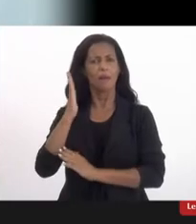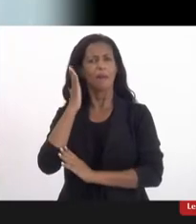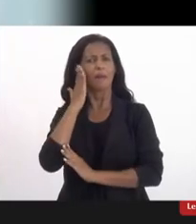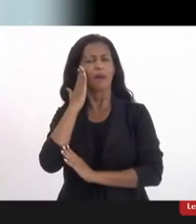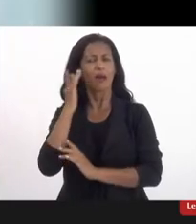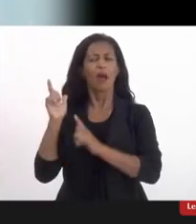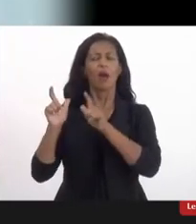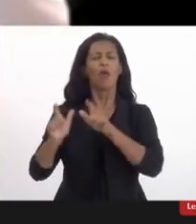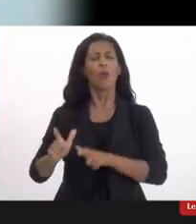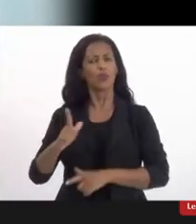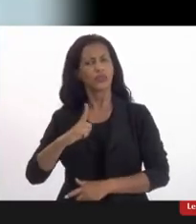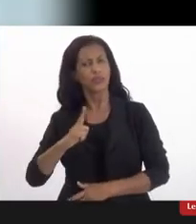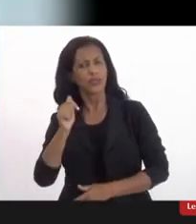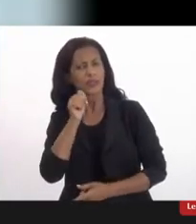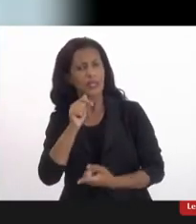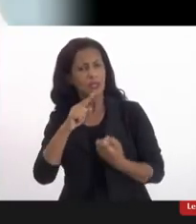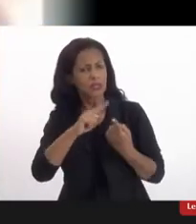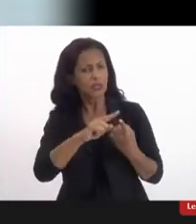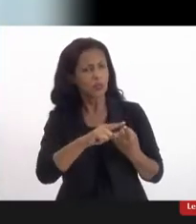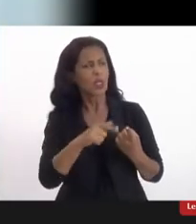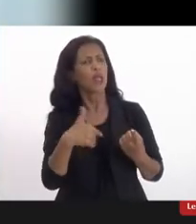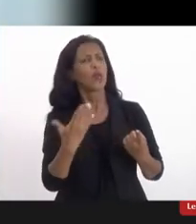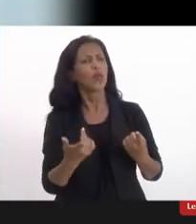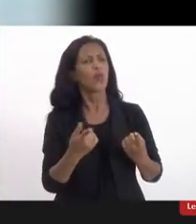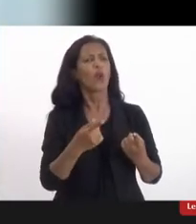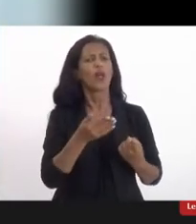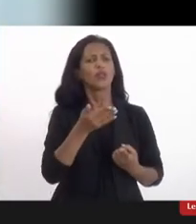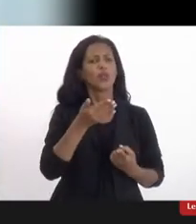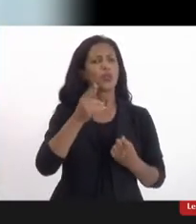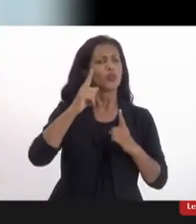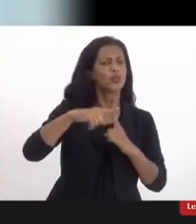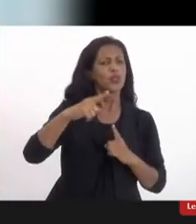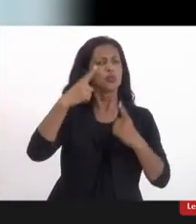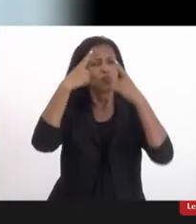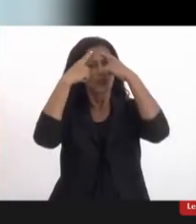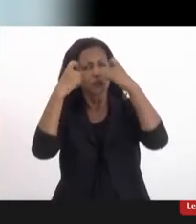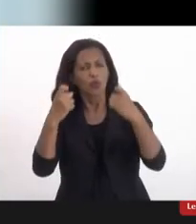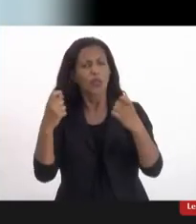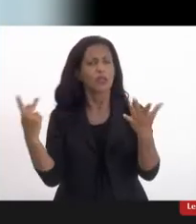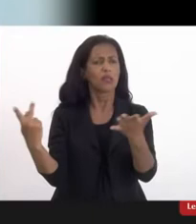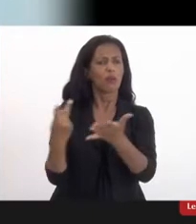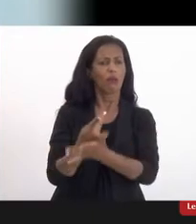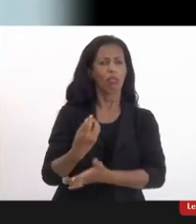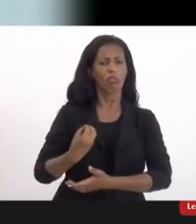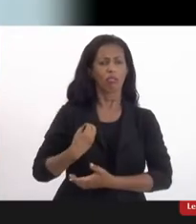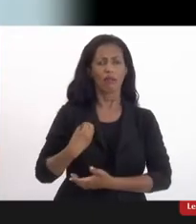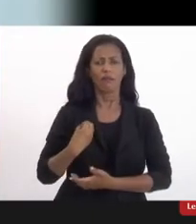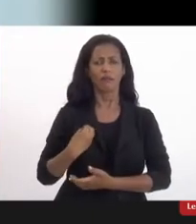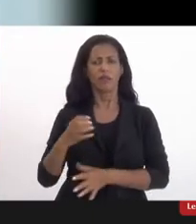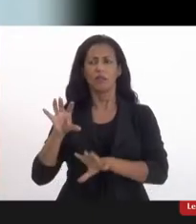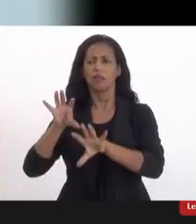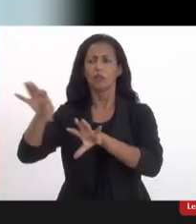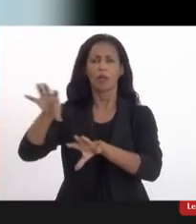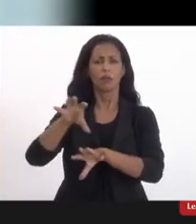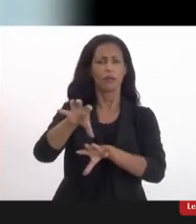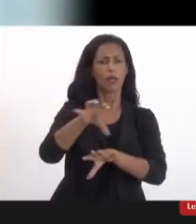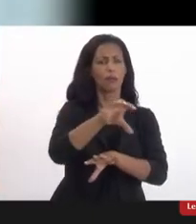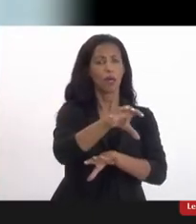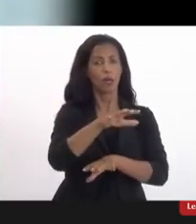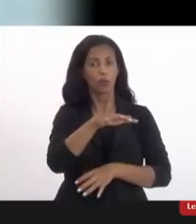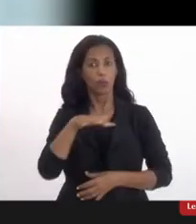essas mulheres estão quais são as suas demandas quais os tipos de violência sofridas e aqui eu quero registrar que no campo da